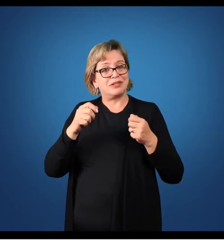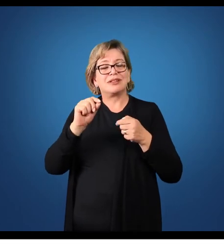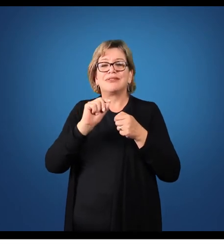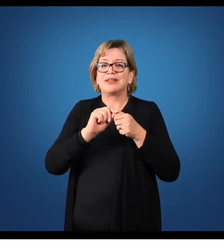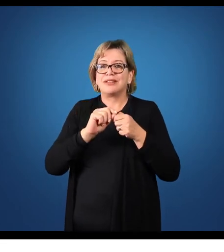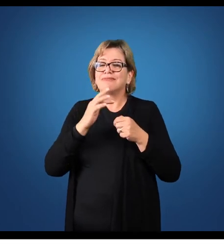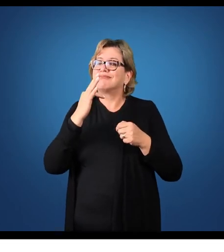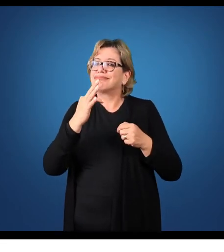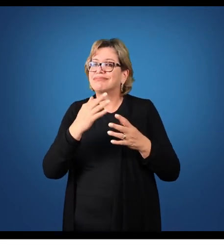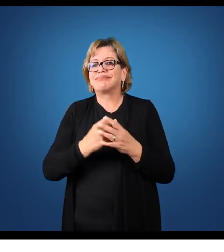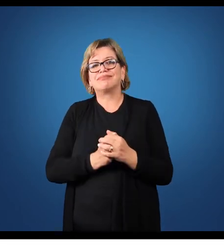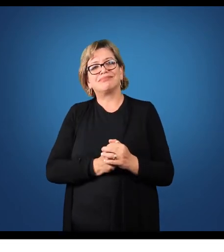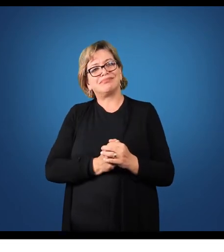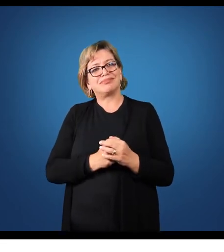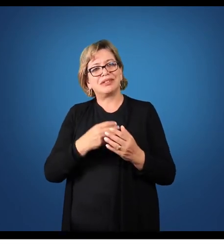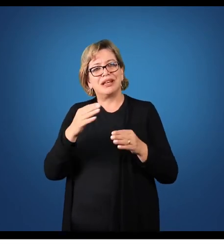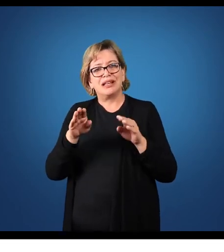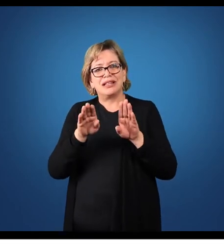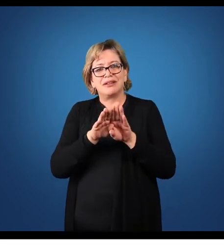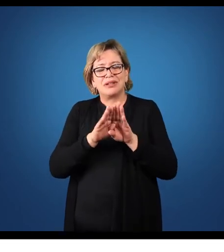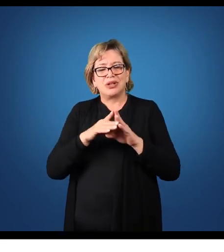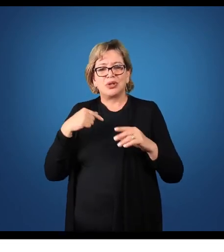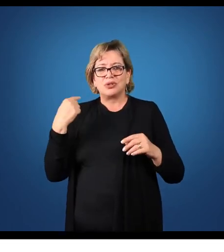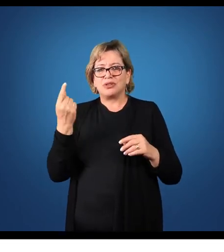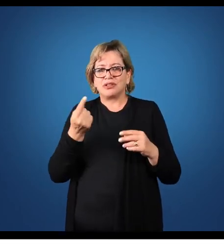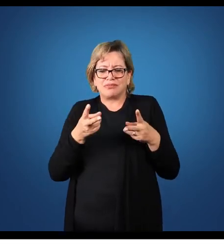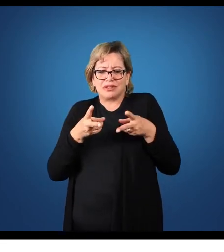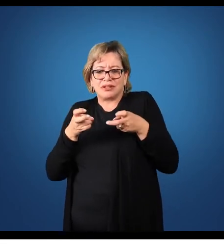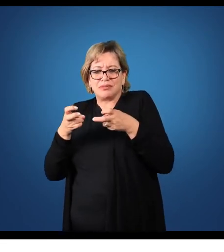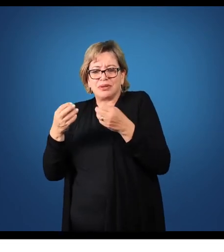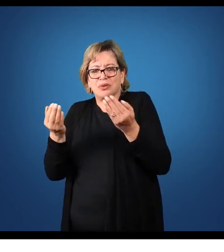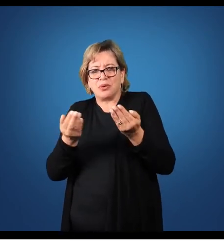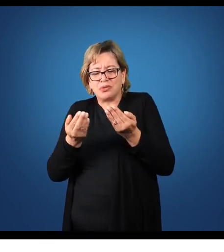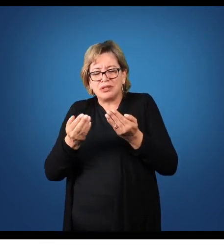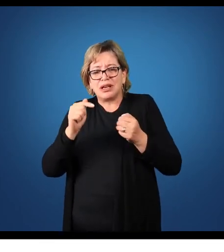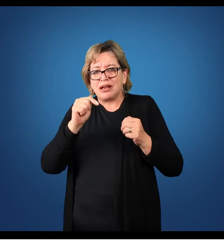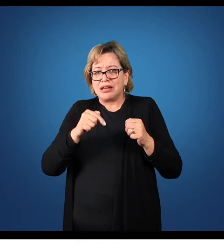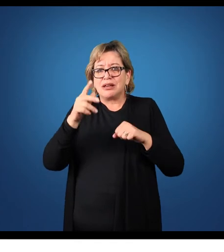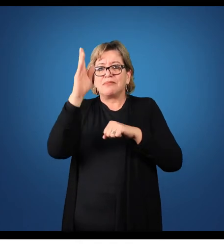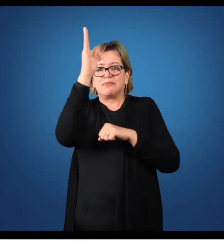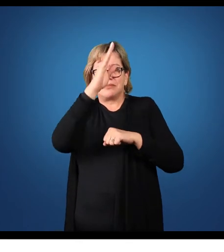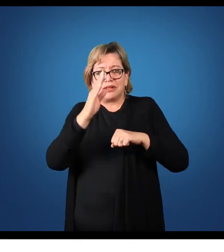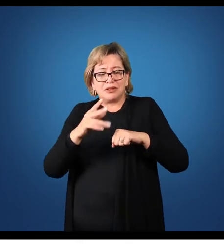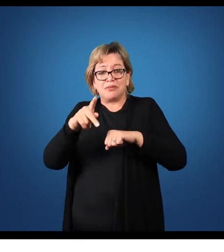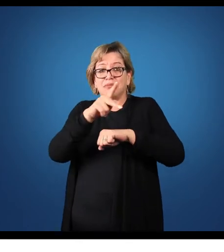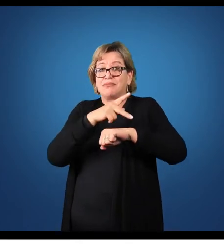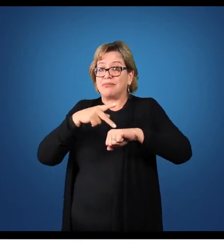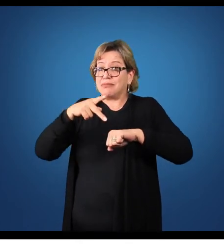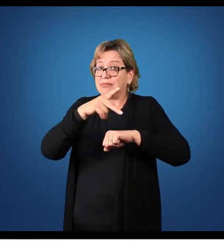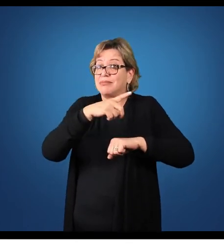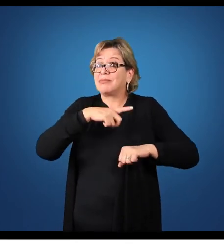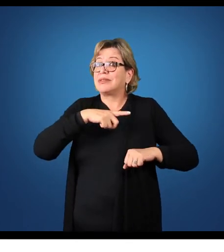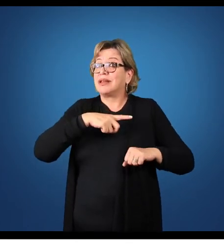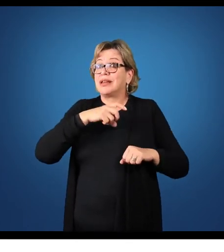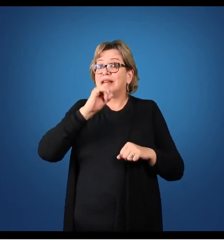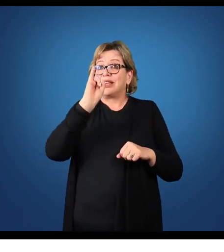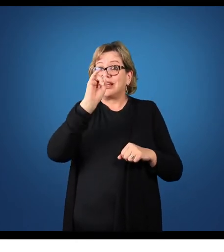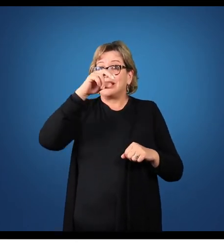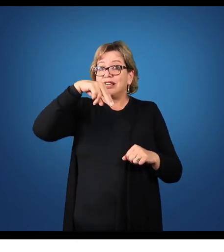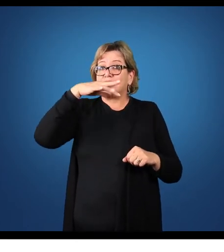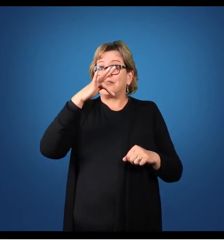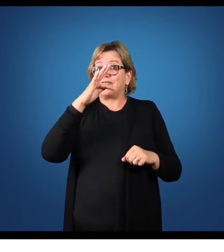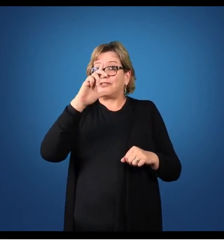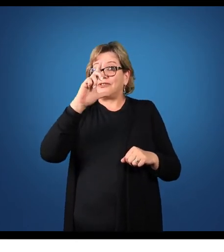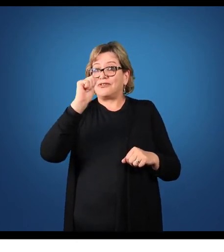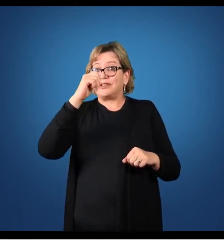posteriormente. Considerando hoje em dia, que nós vivemos num país onde a inflação está baixa, nós podemos